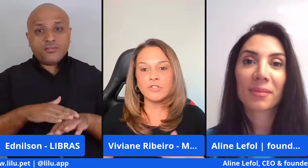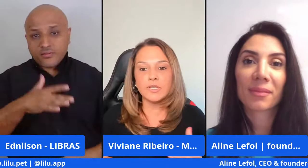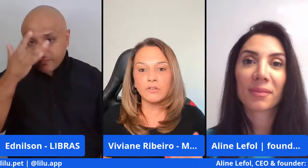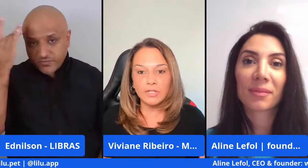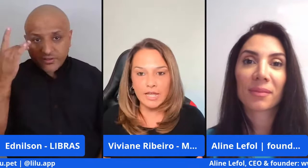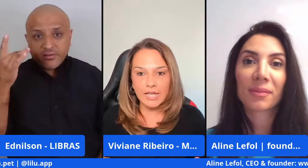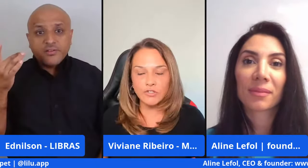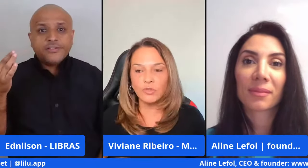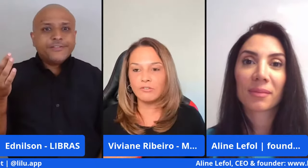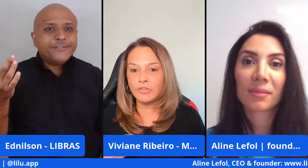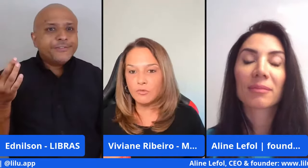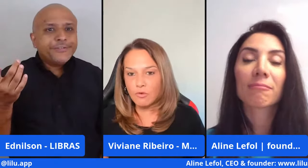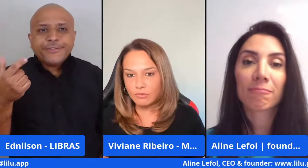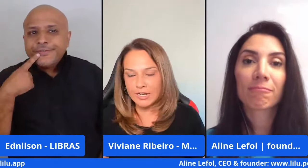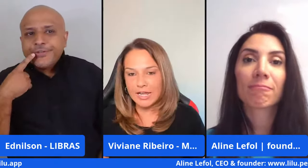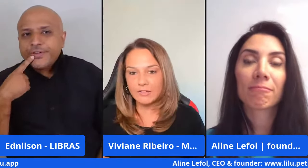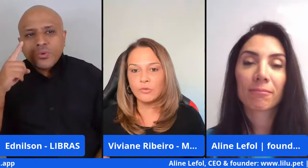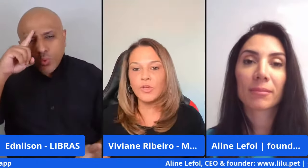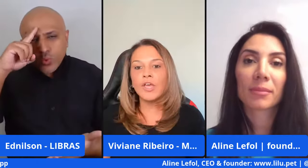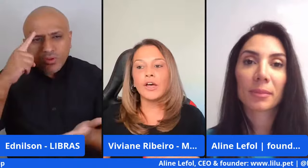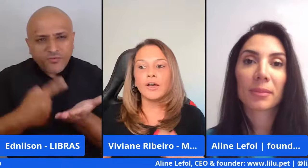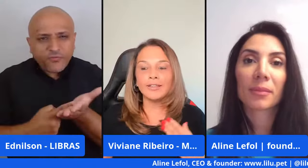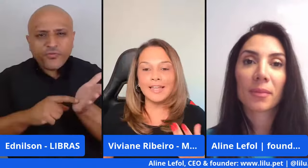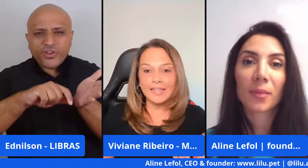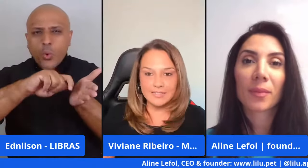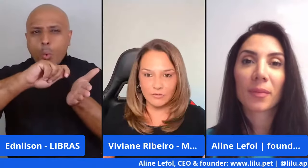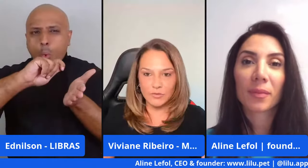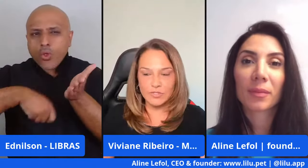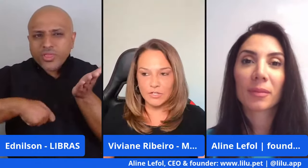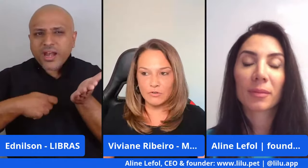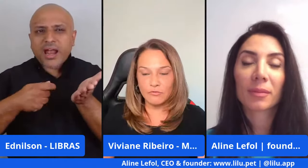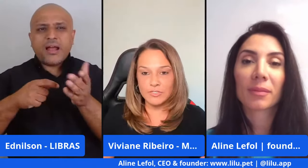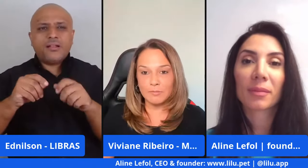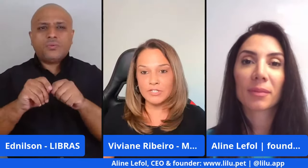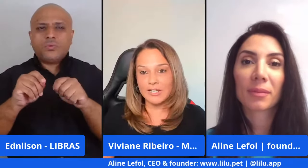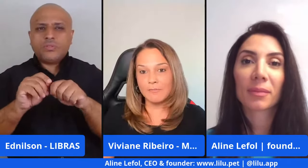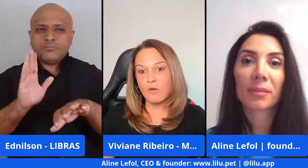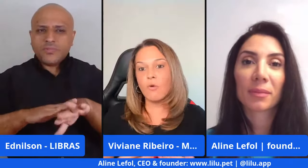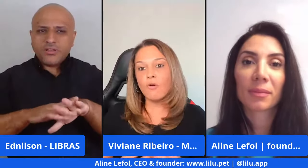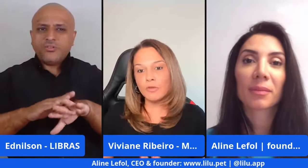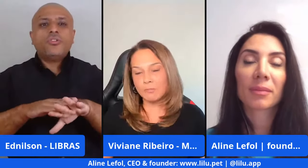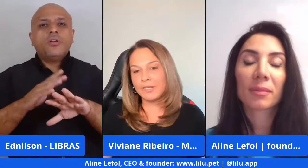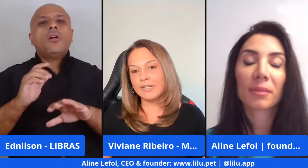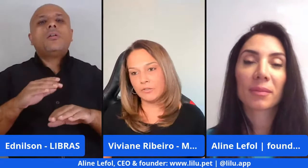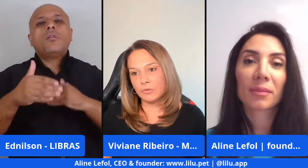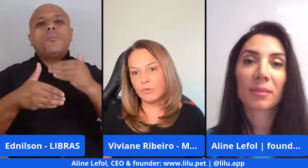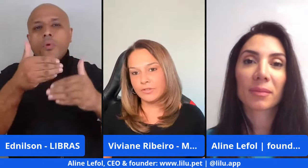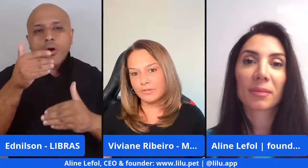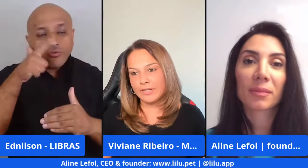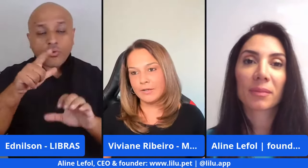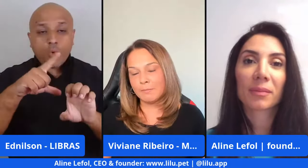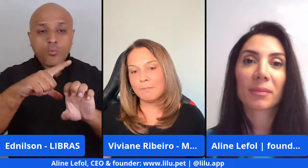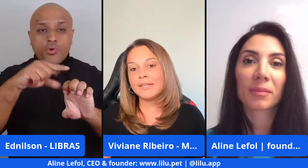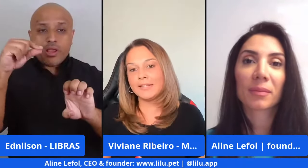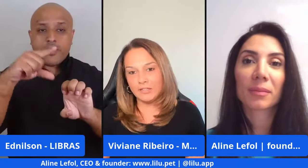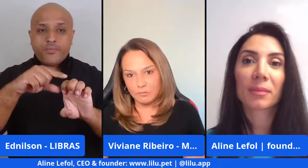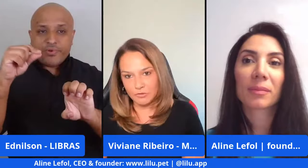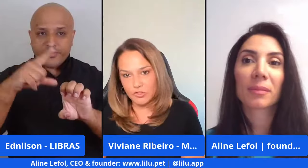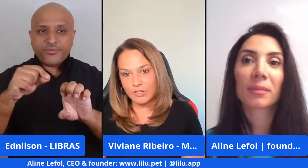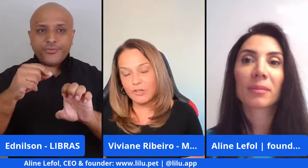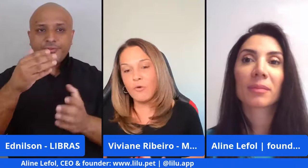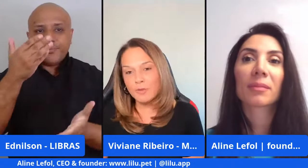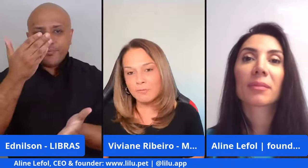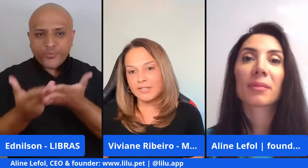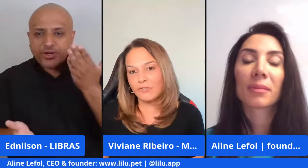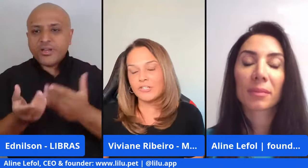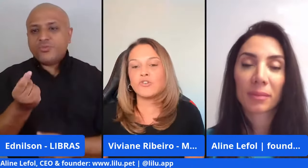uma falta de senioridade, não definir um contrato, na execução, você pode acabar como empreendedor perdendo